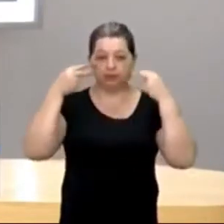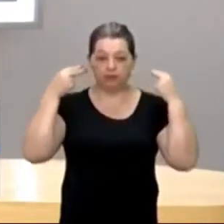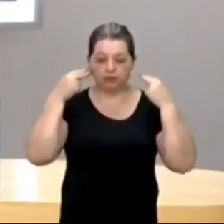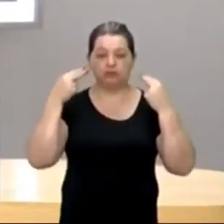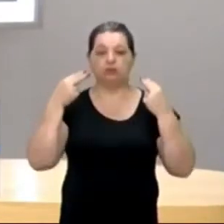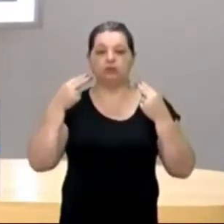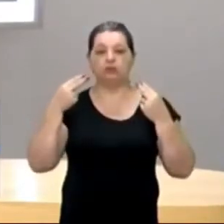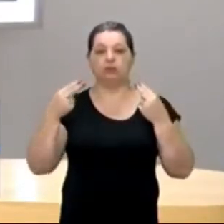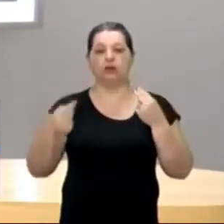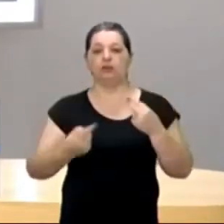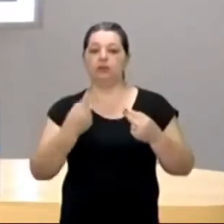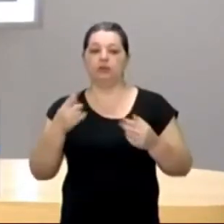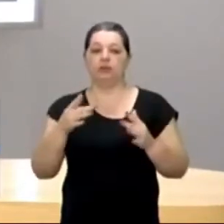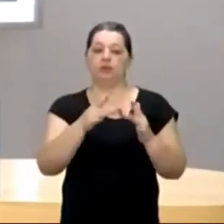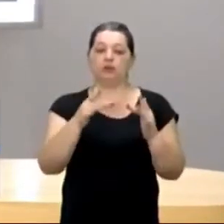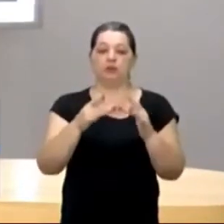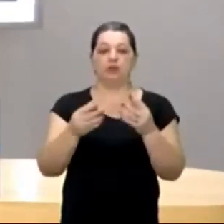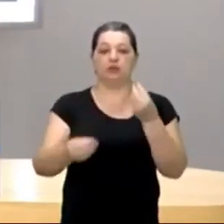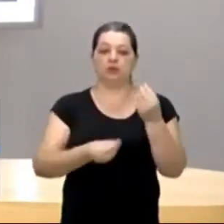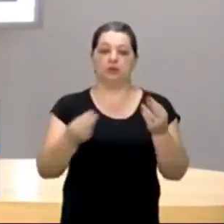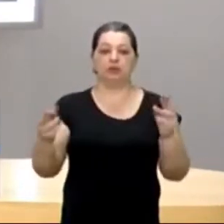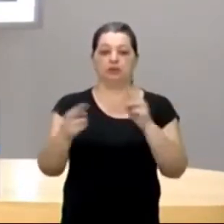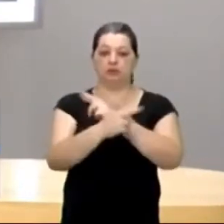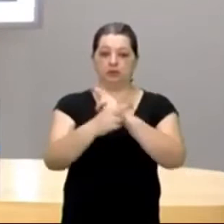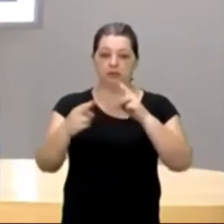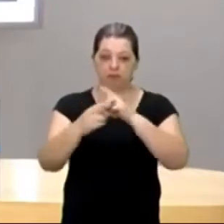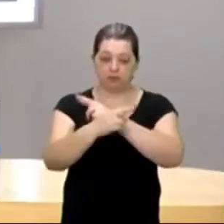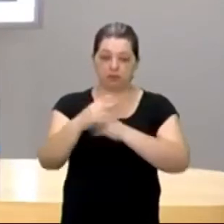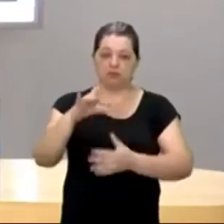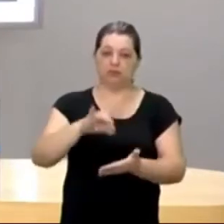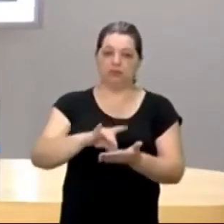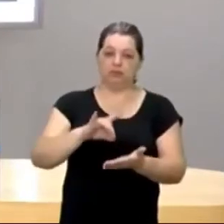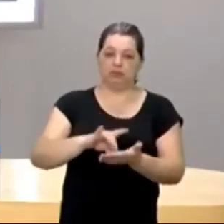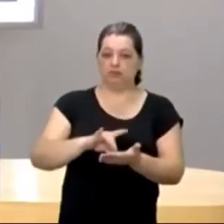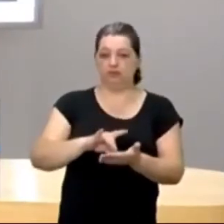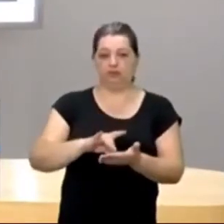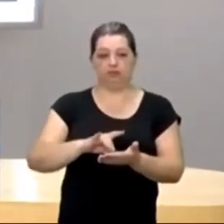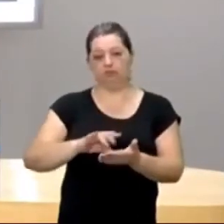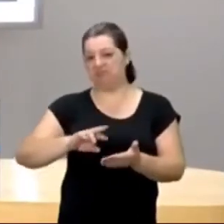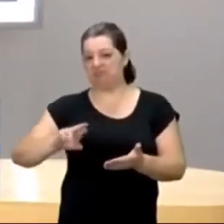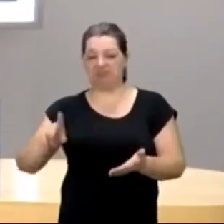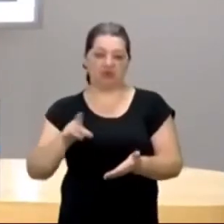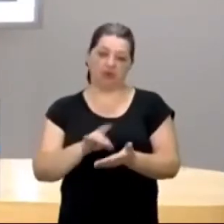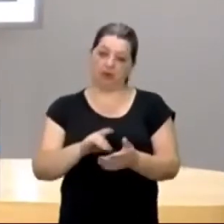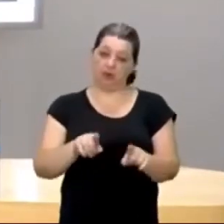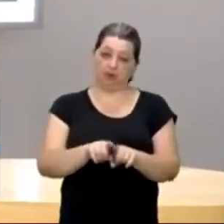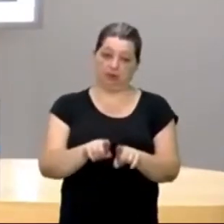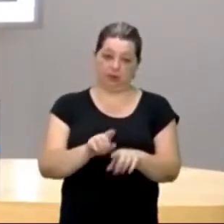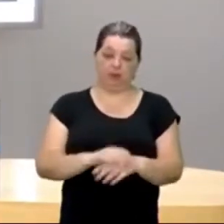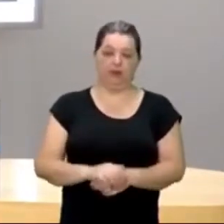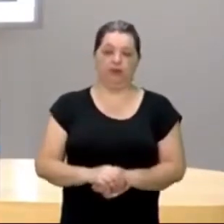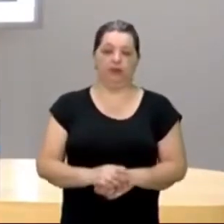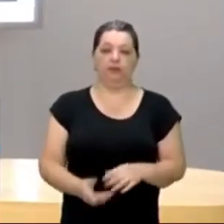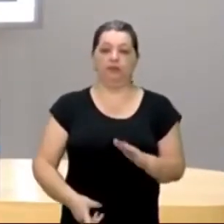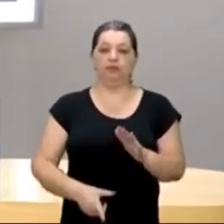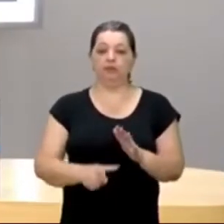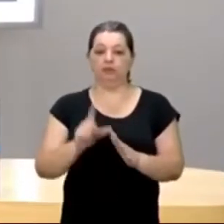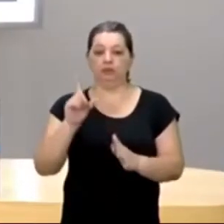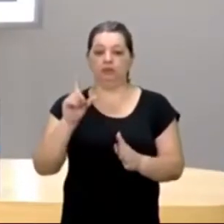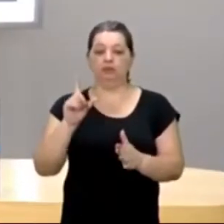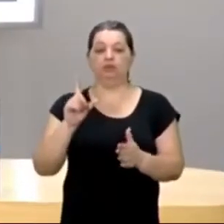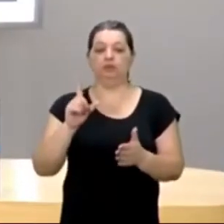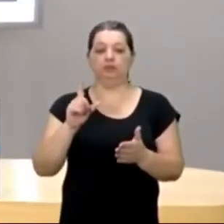contatos. Falaremos sobre as relações de verdade e não verdade. E antes de entrar na Carta de Achamento,